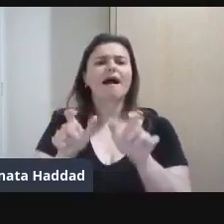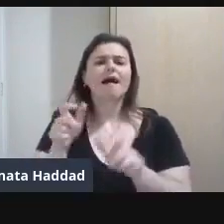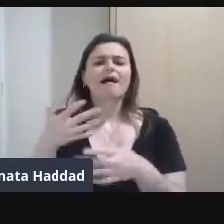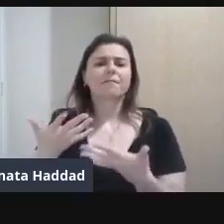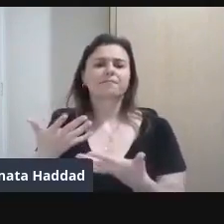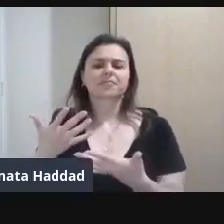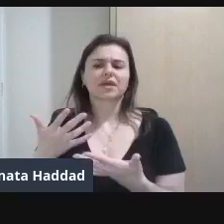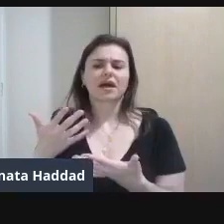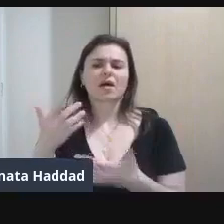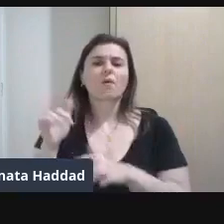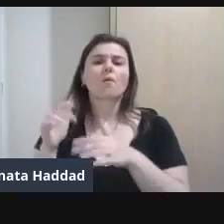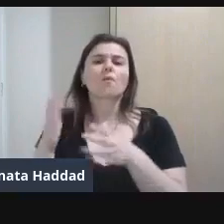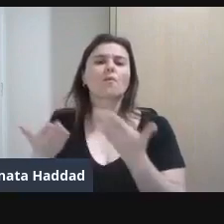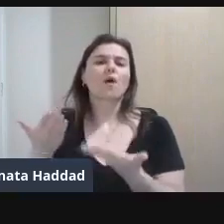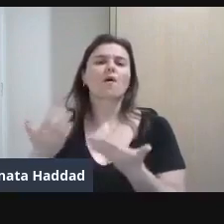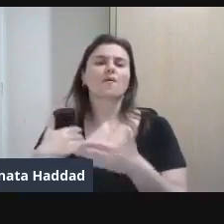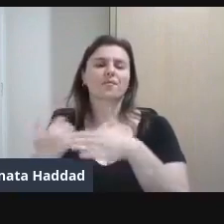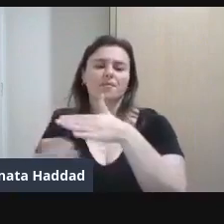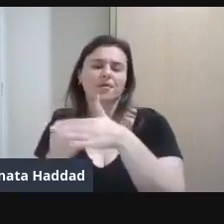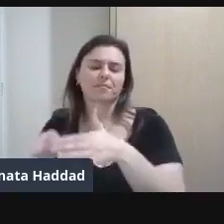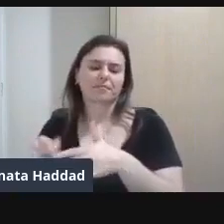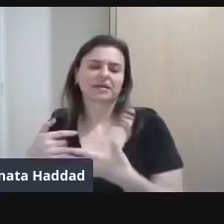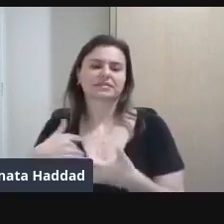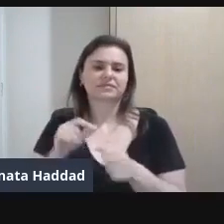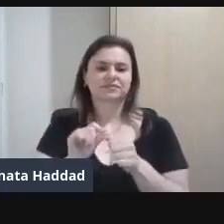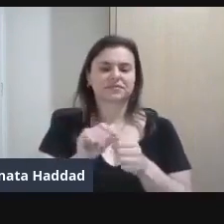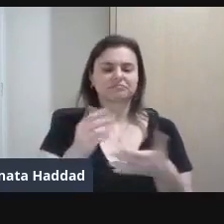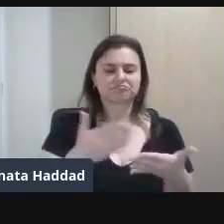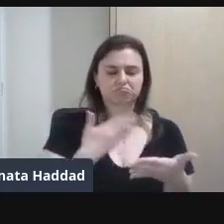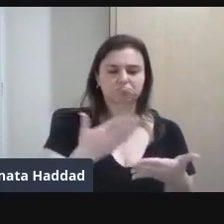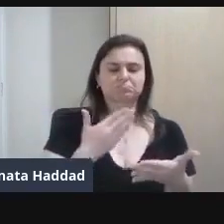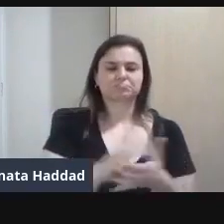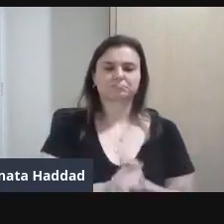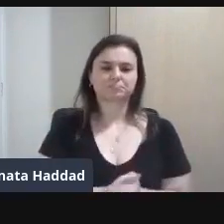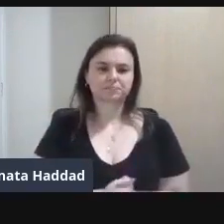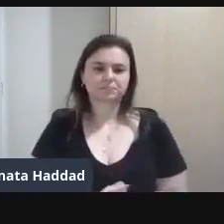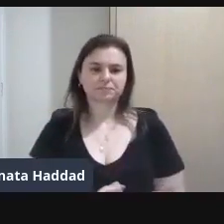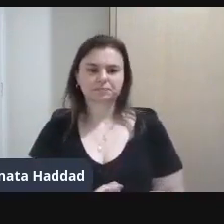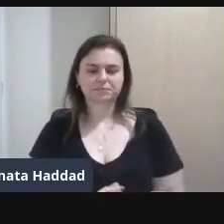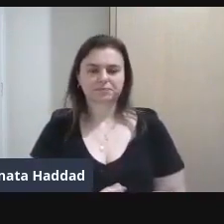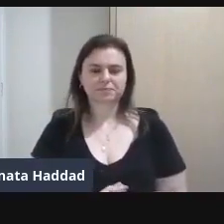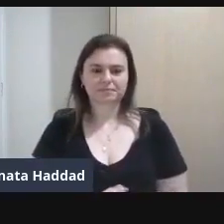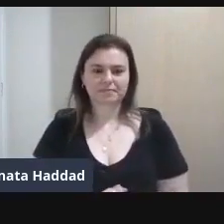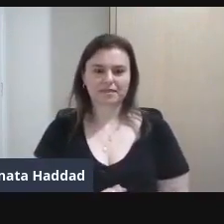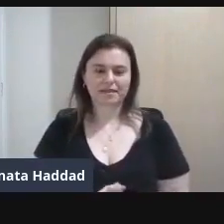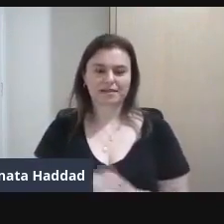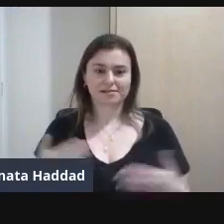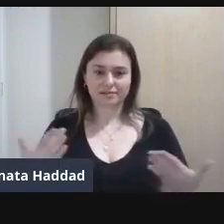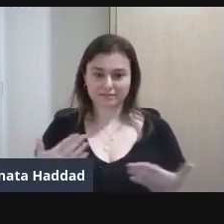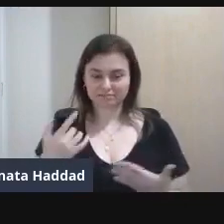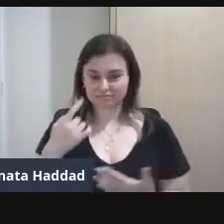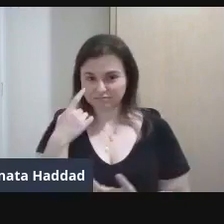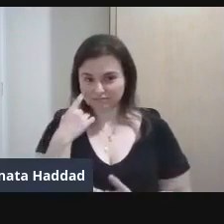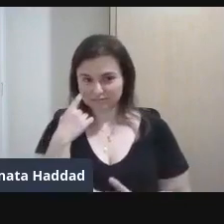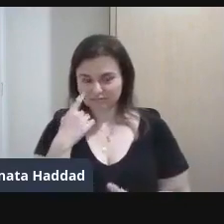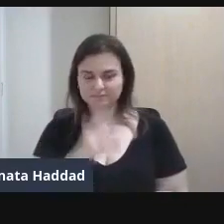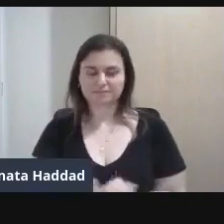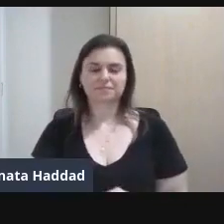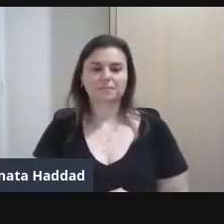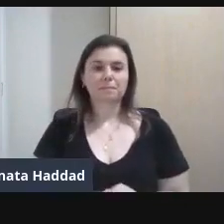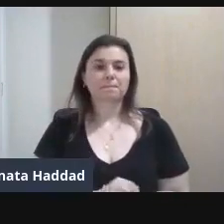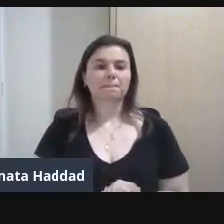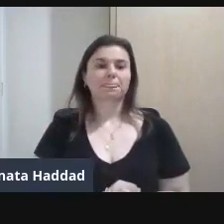Ilustradores Também é muito Importante Na nossa vida E aí Vamos de contos De amor Rasgado Olha como muda